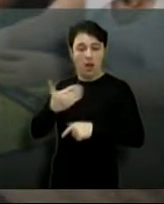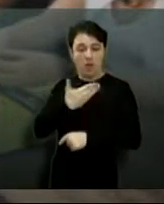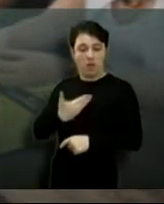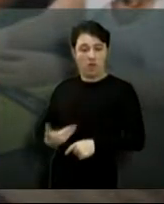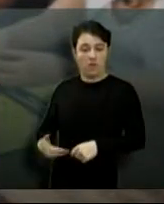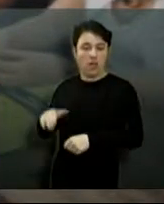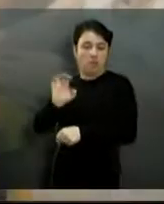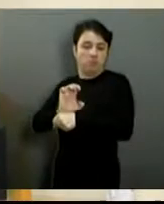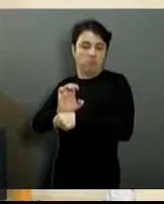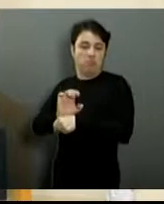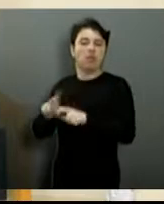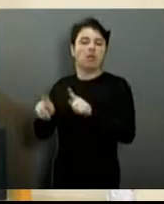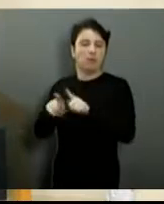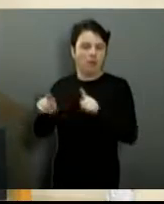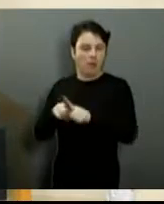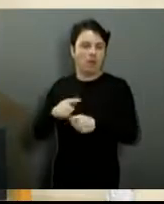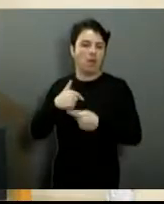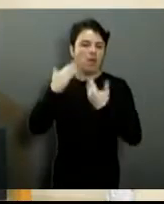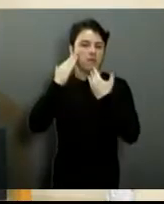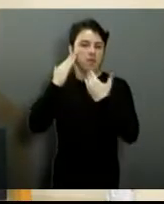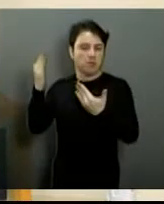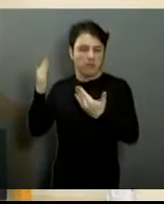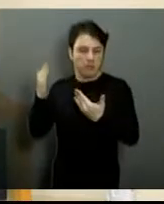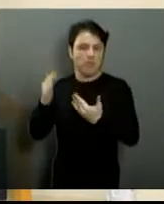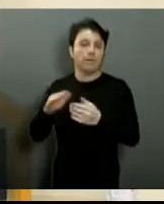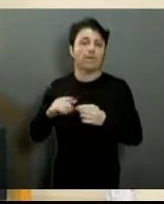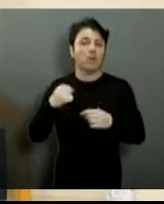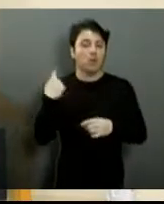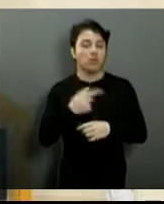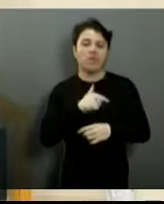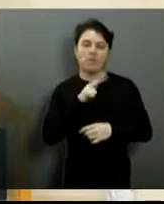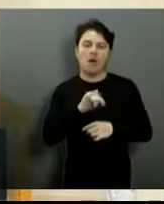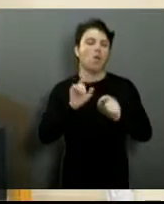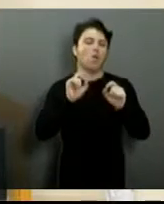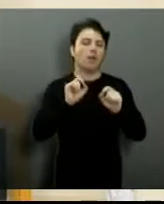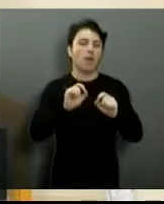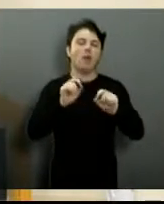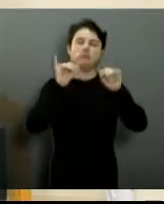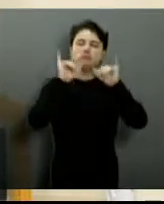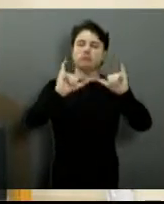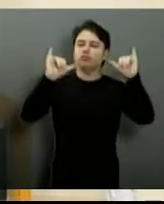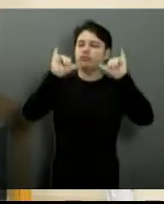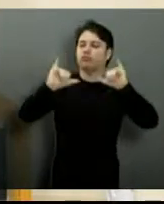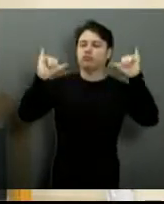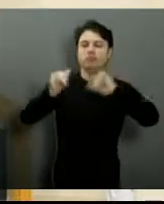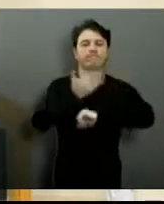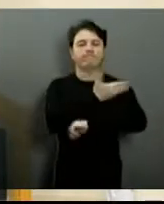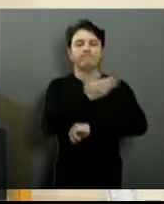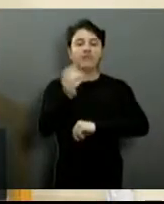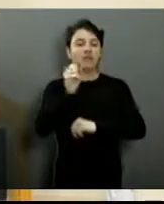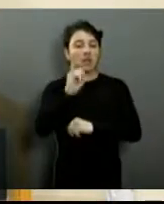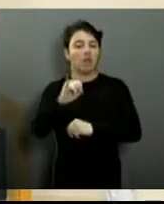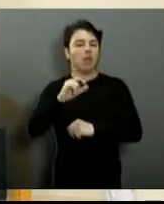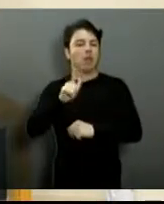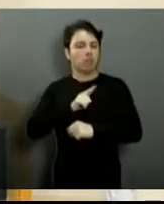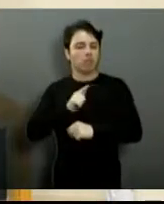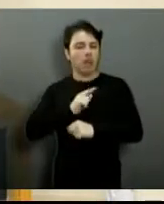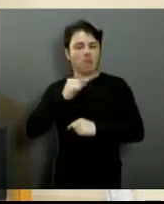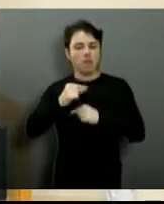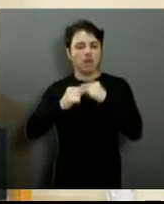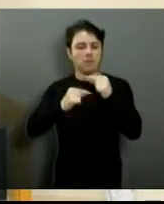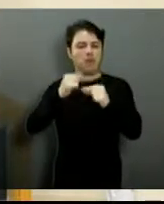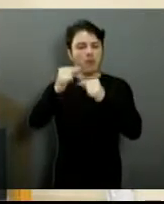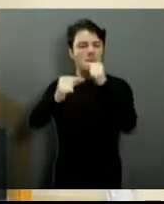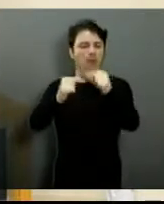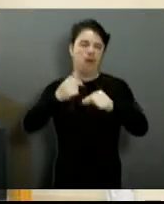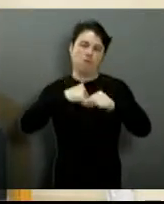trabalha na Central de Cumprimento de Penas de Araraquara. E nós vamos informando a população cada vez mais quando avançarmos com o assunto sobre